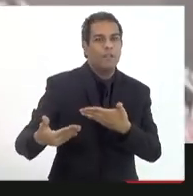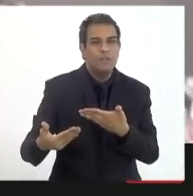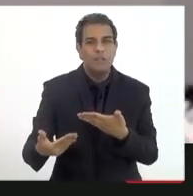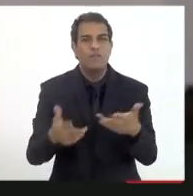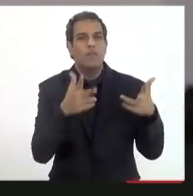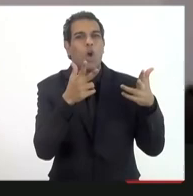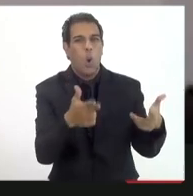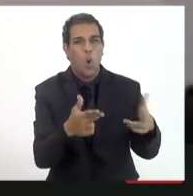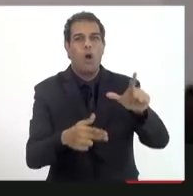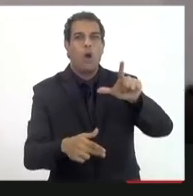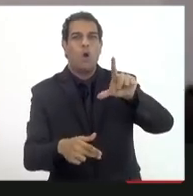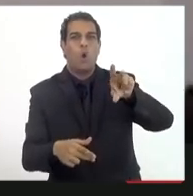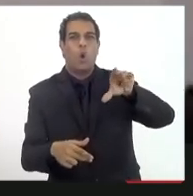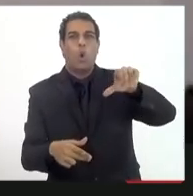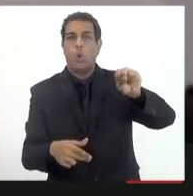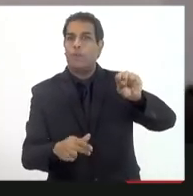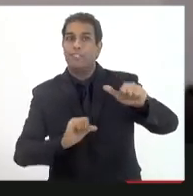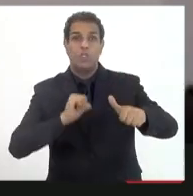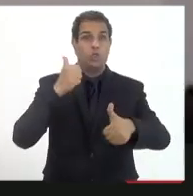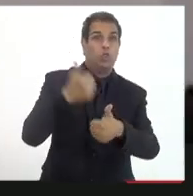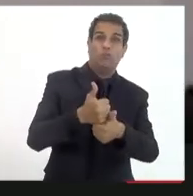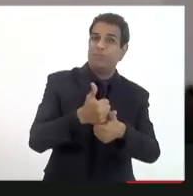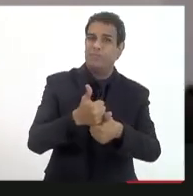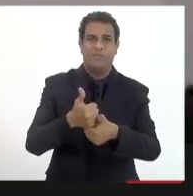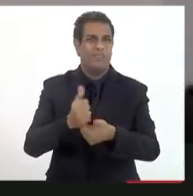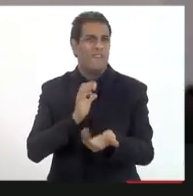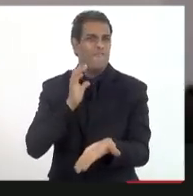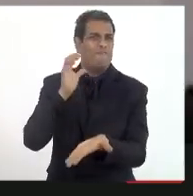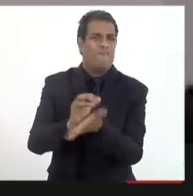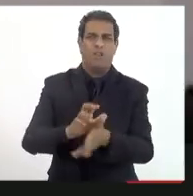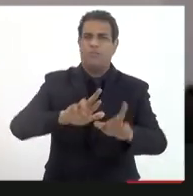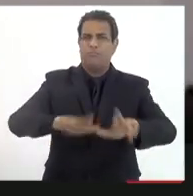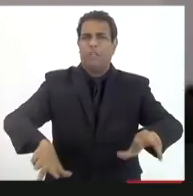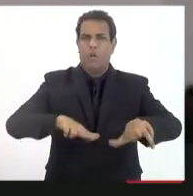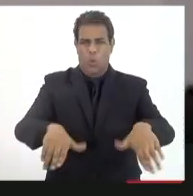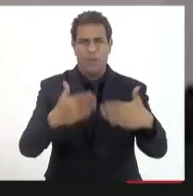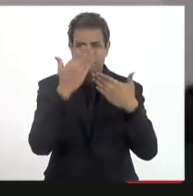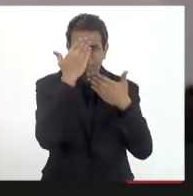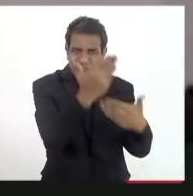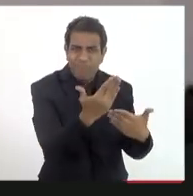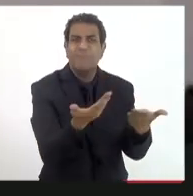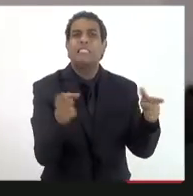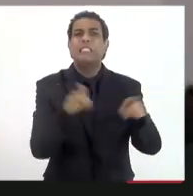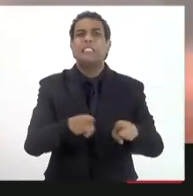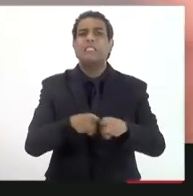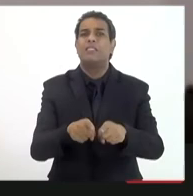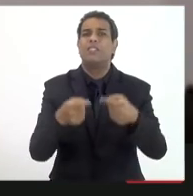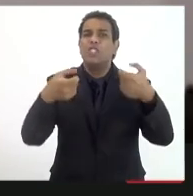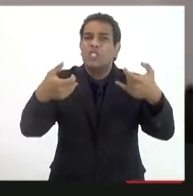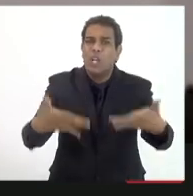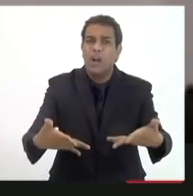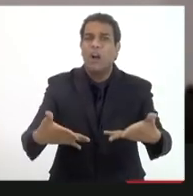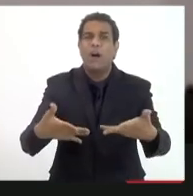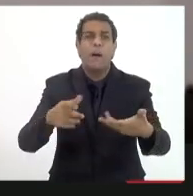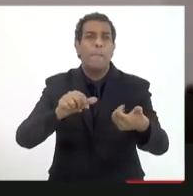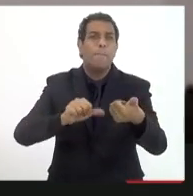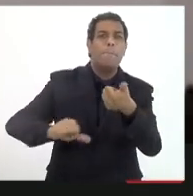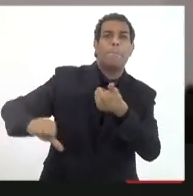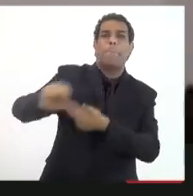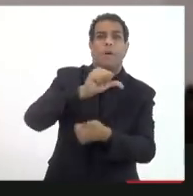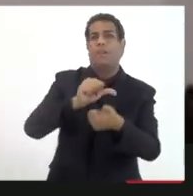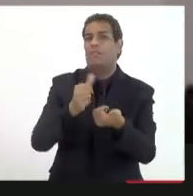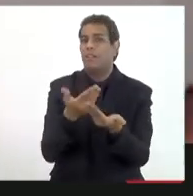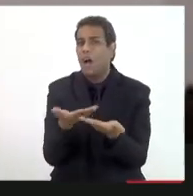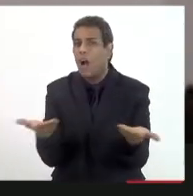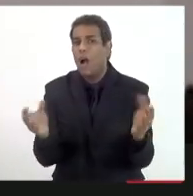Luiz Martins de não ser uma substituição de fontes e como vossa excelência mesmo disse de não se fazer superávit fiscal com esse